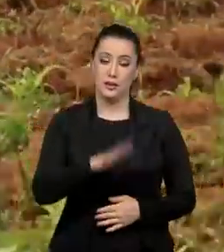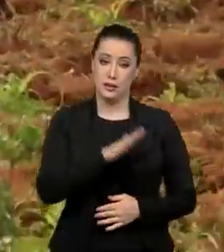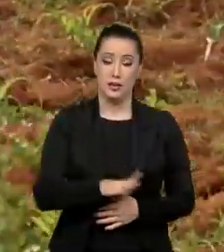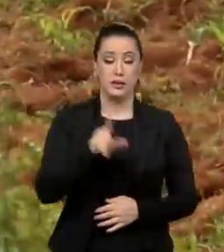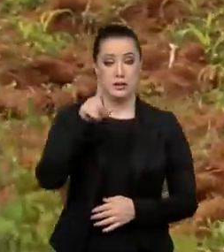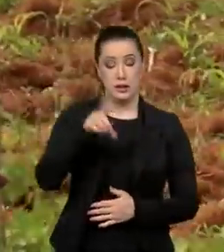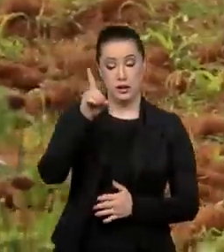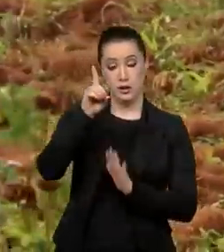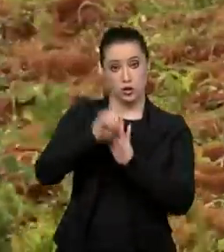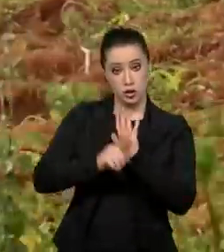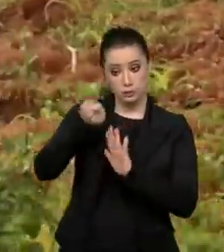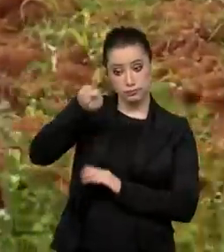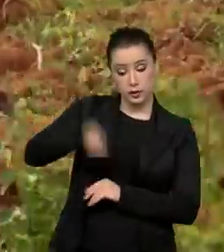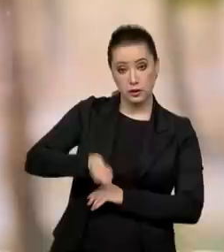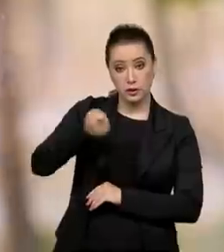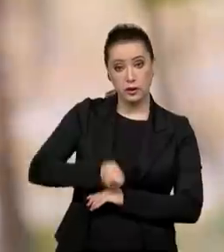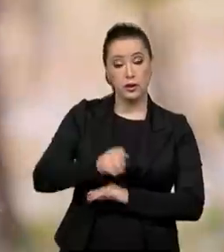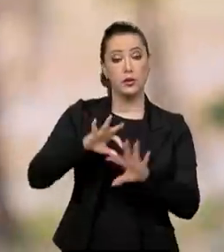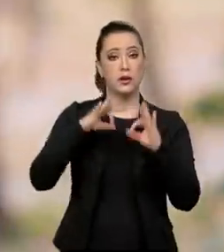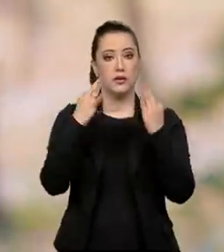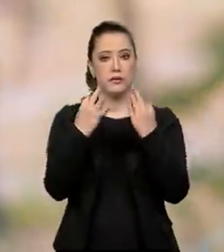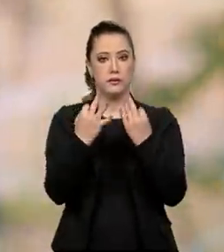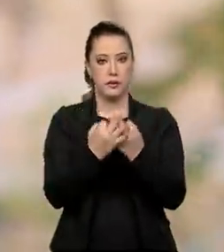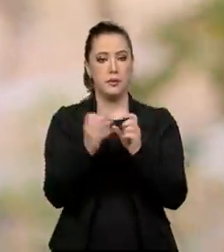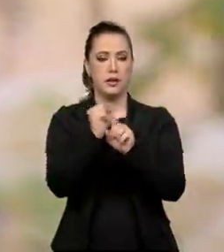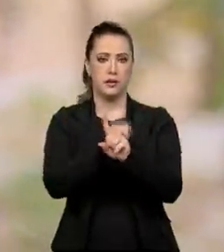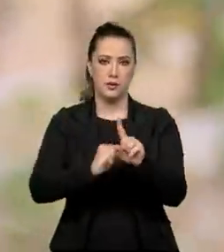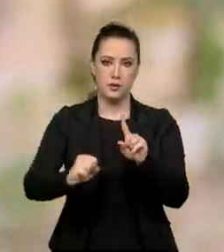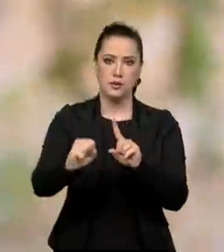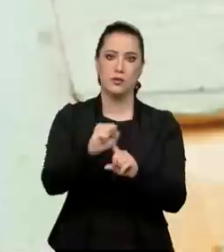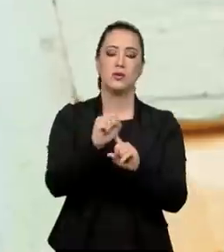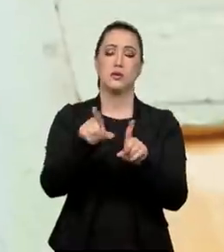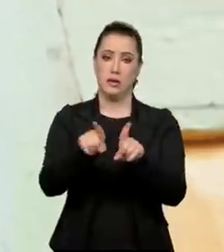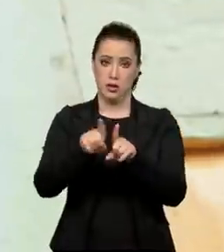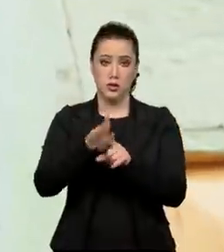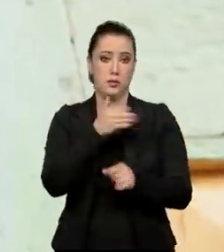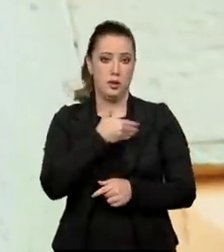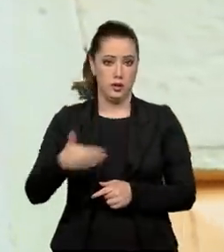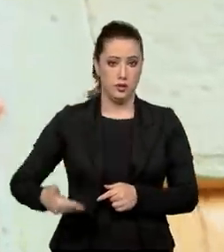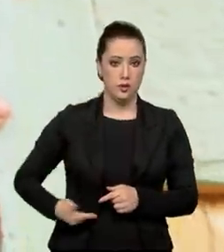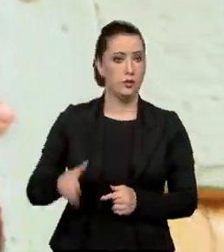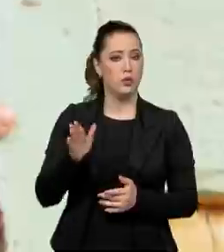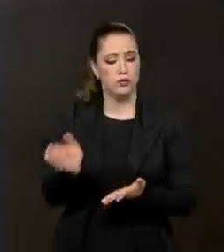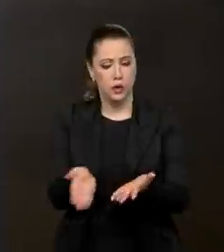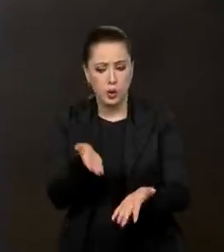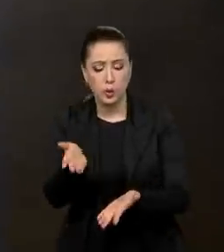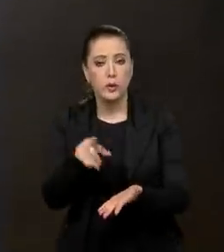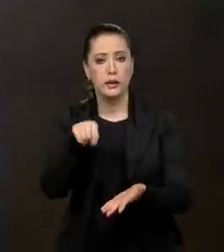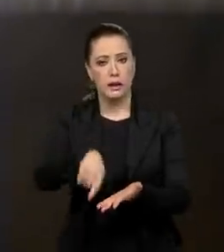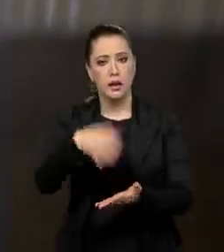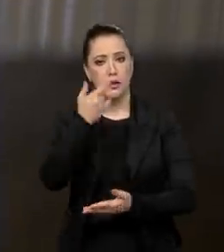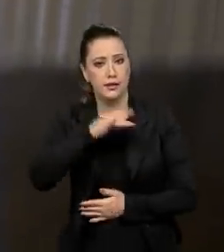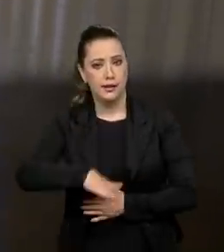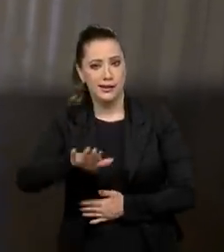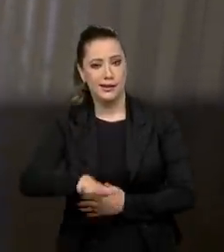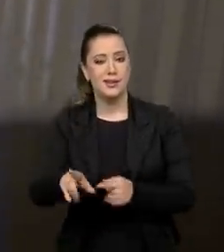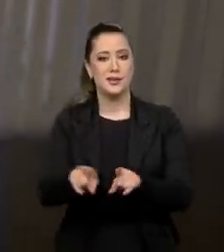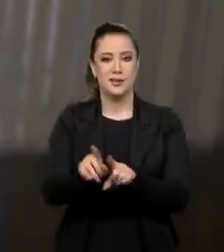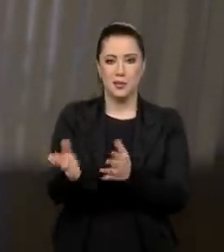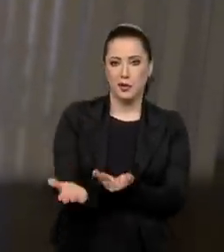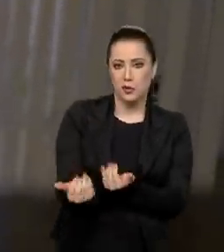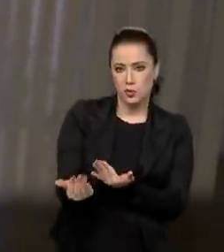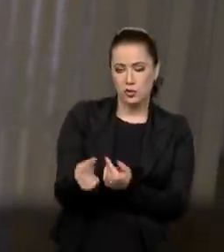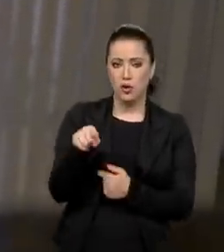sociedade e do Estado cuidar e dar prioridade aos mais diversos assuntos relacionados à criança e ao adolescente,